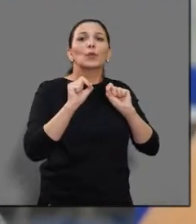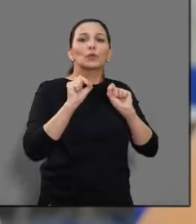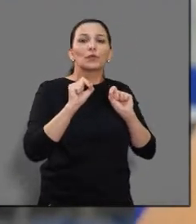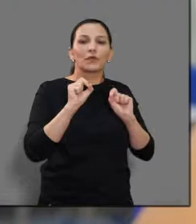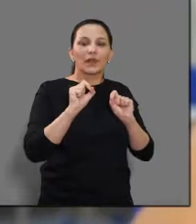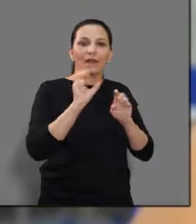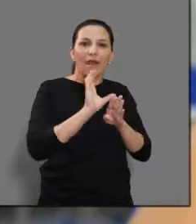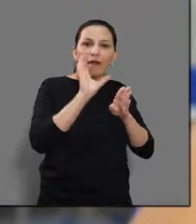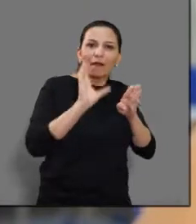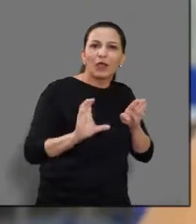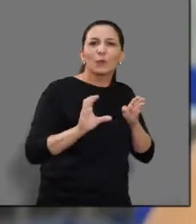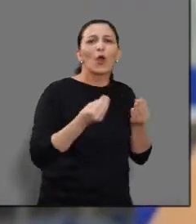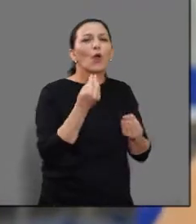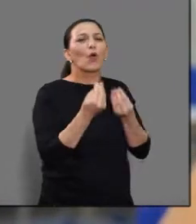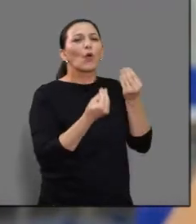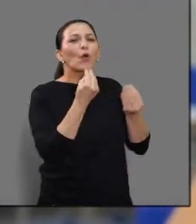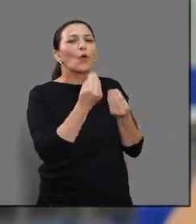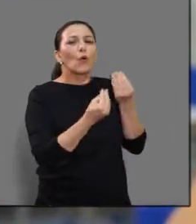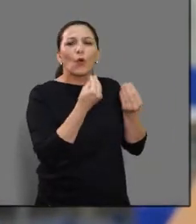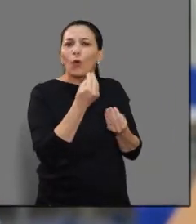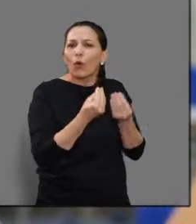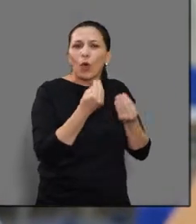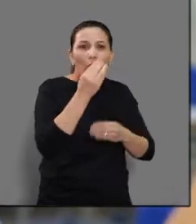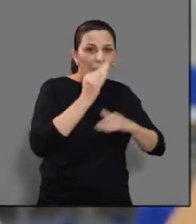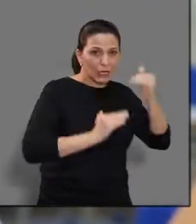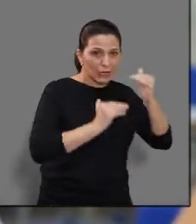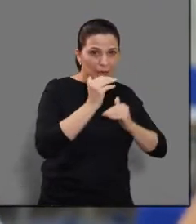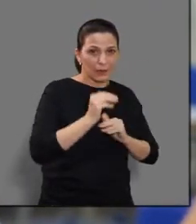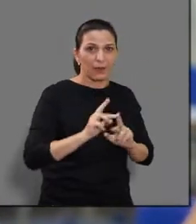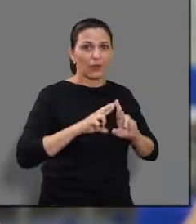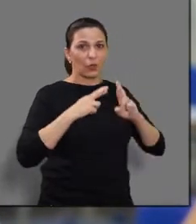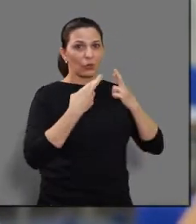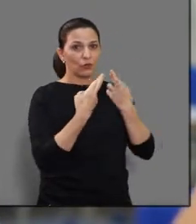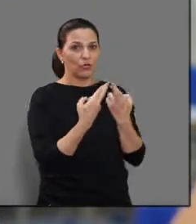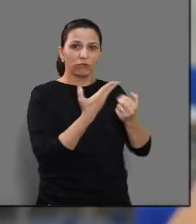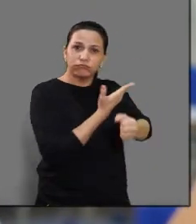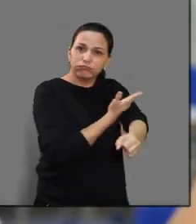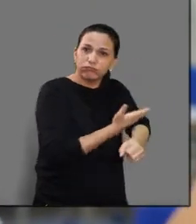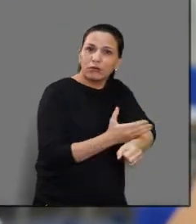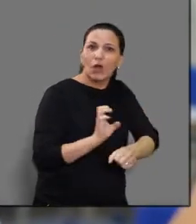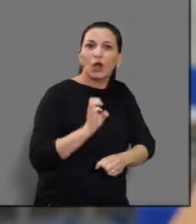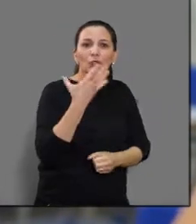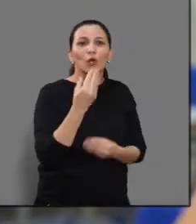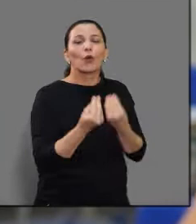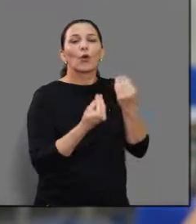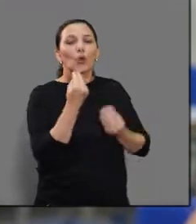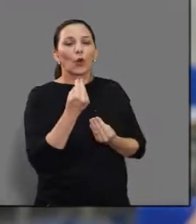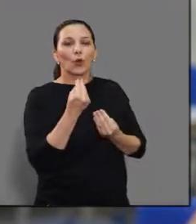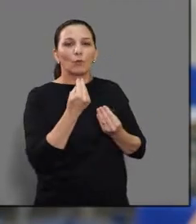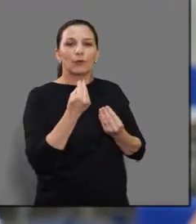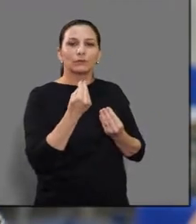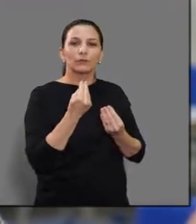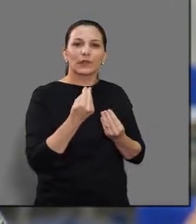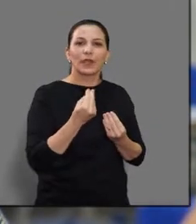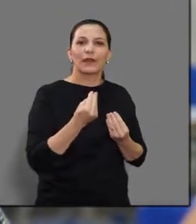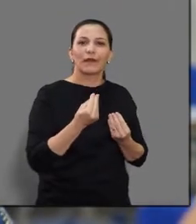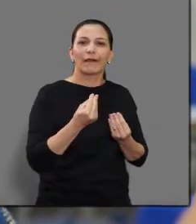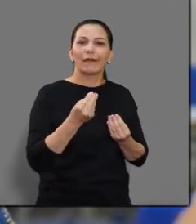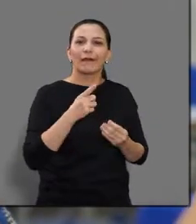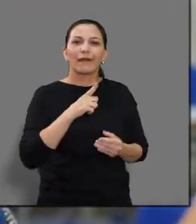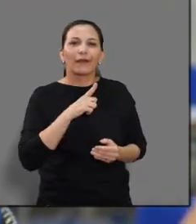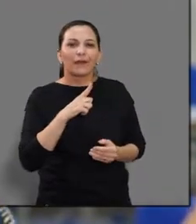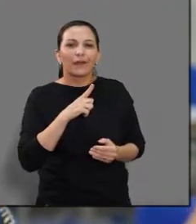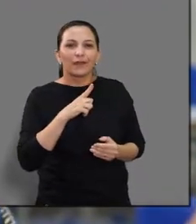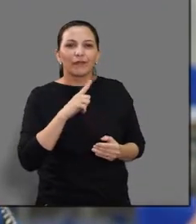que que tem... O que acontece em uma sessão? Assim, toda aquela questão, assim, de como se portar lá,